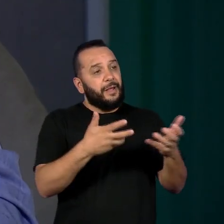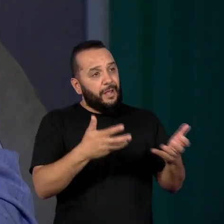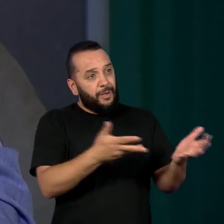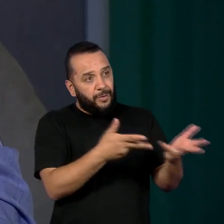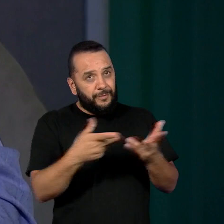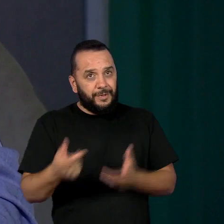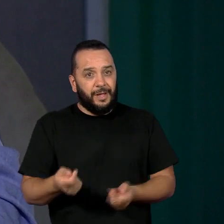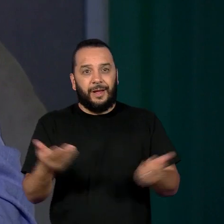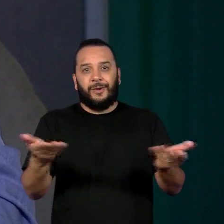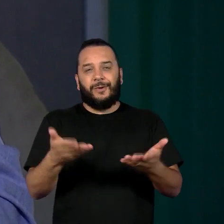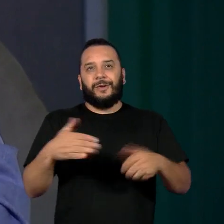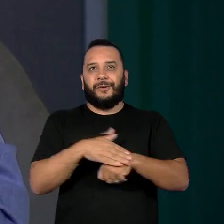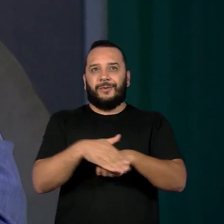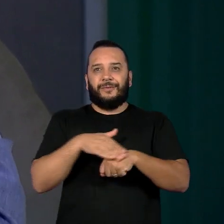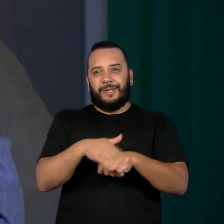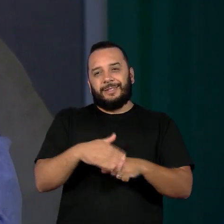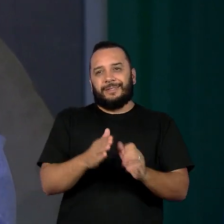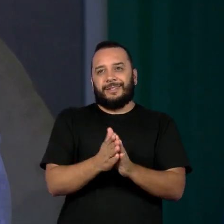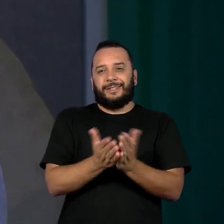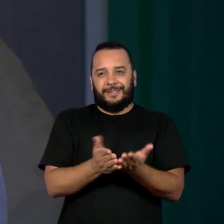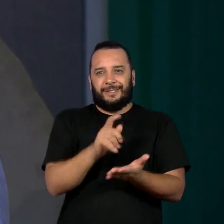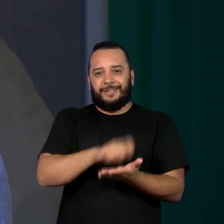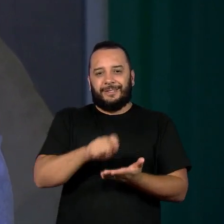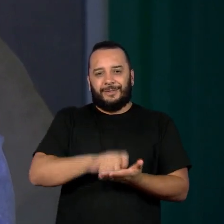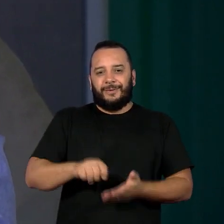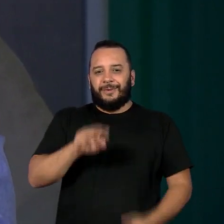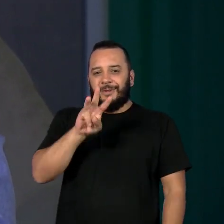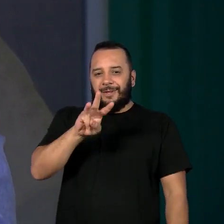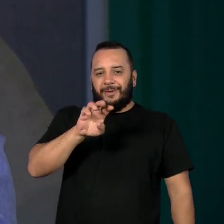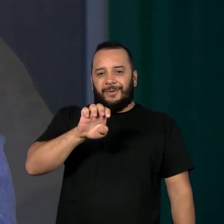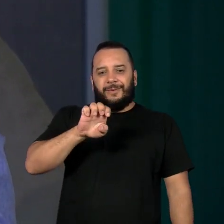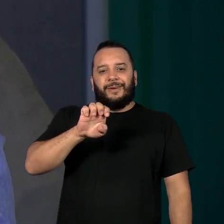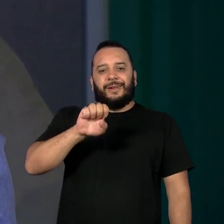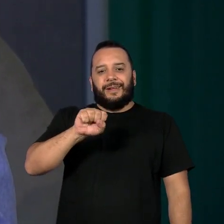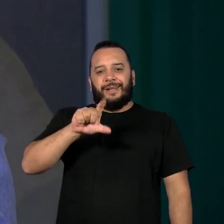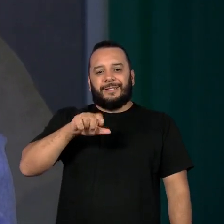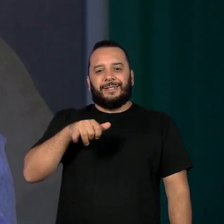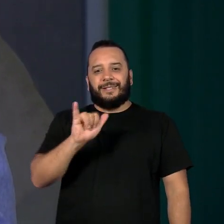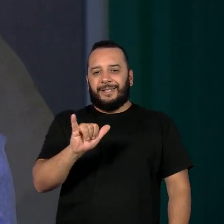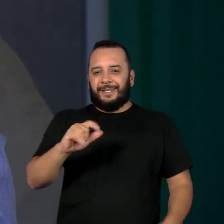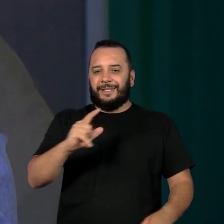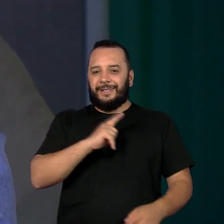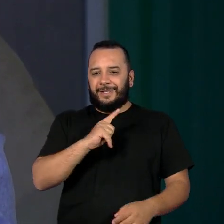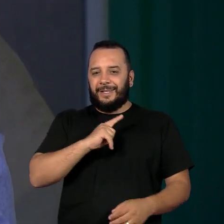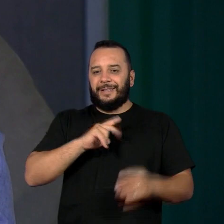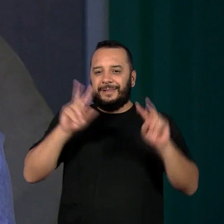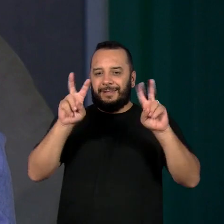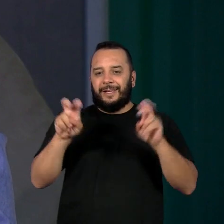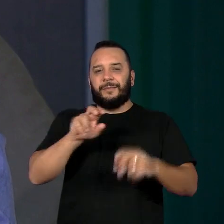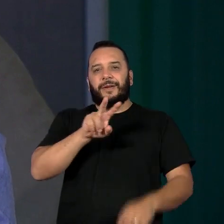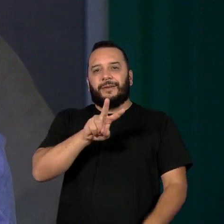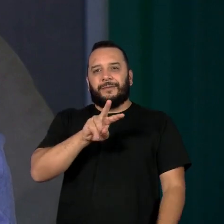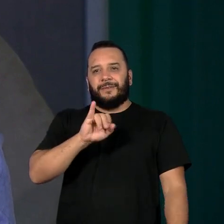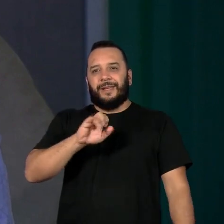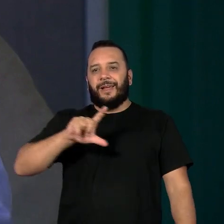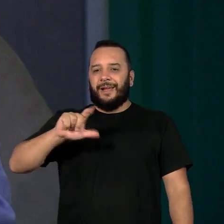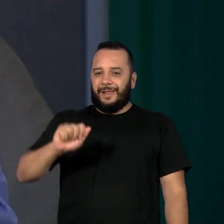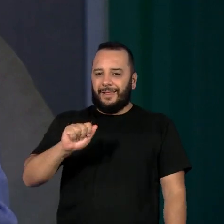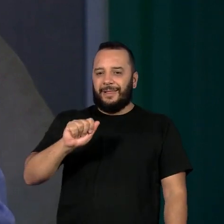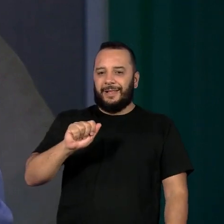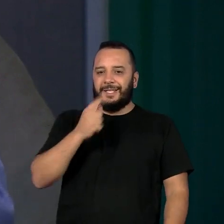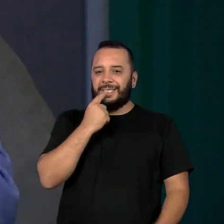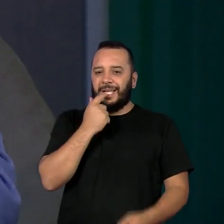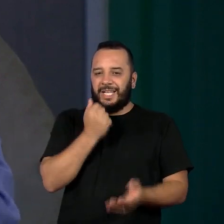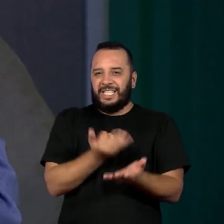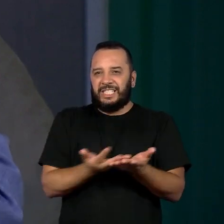para a nossa conversa o escritor Wesley Barbosa, que é autor do romance Viela Ensanguentada. E como escritor independente, já